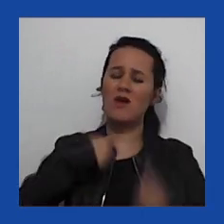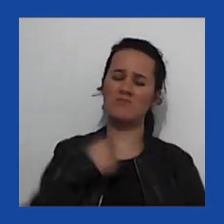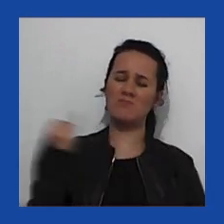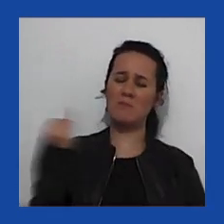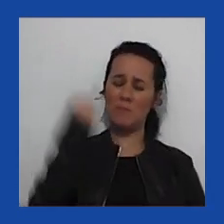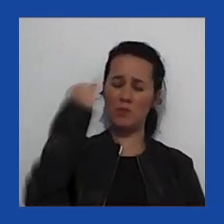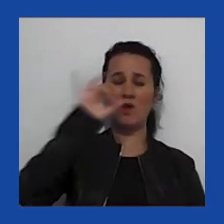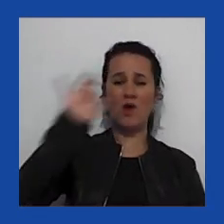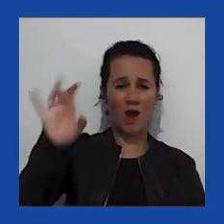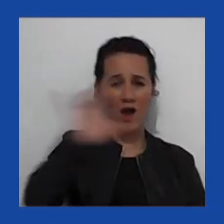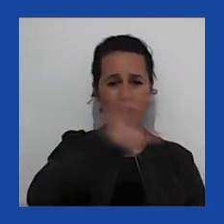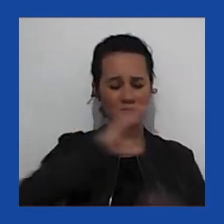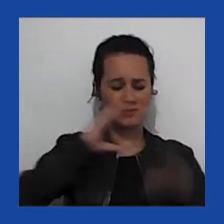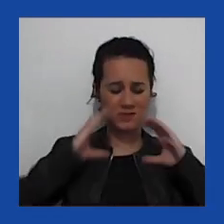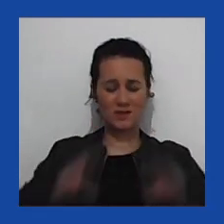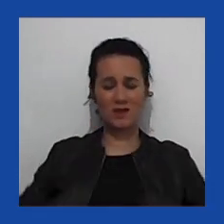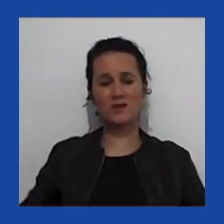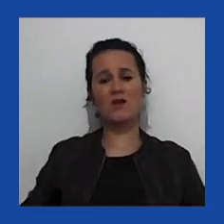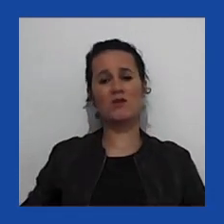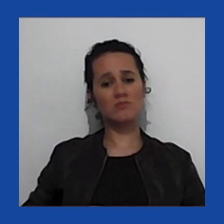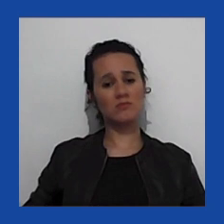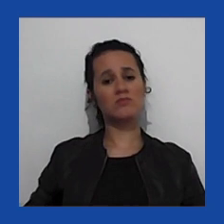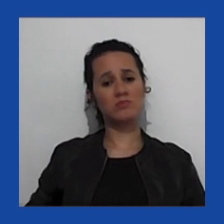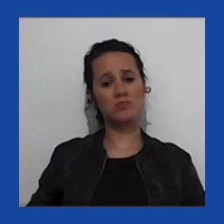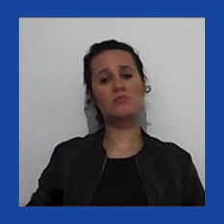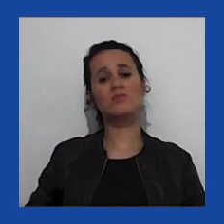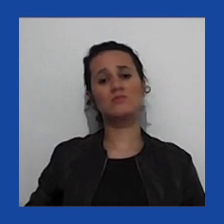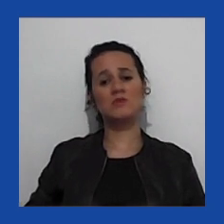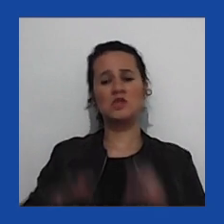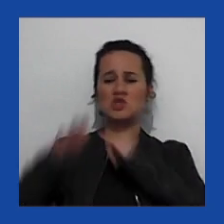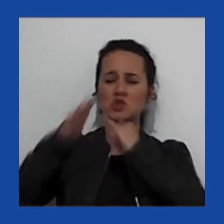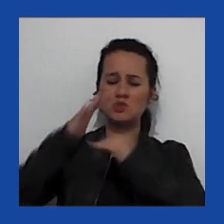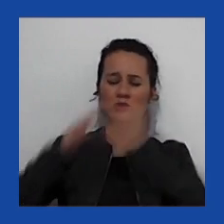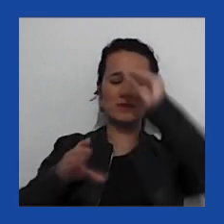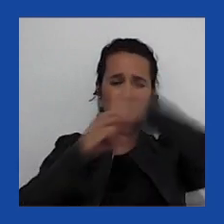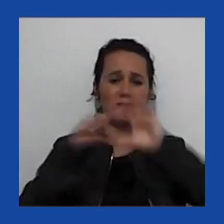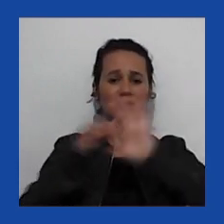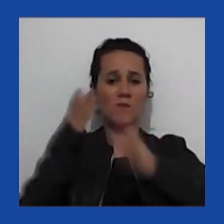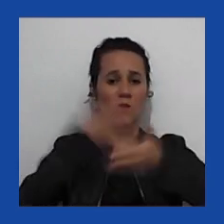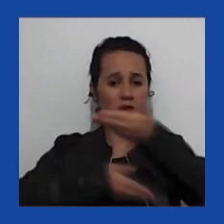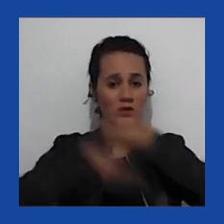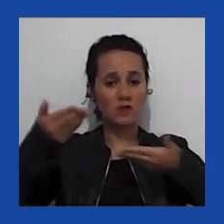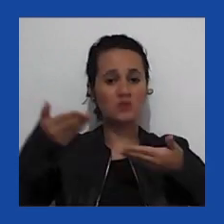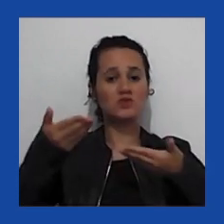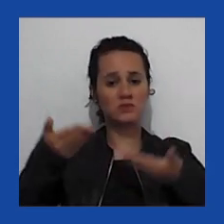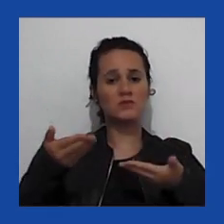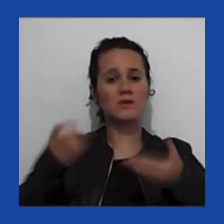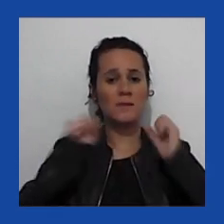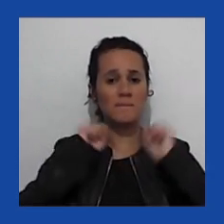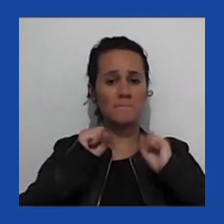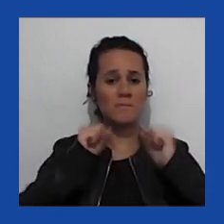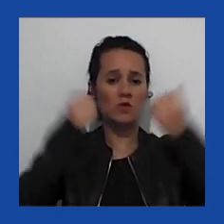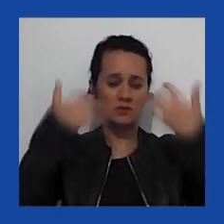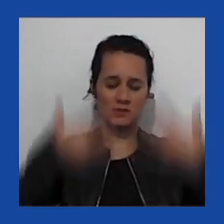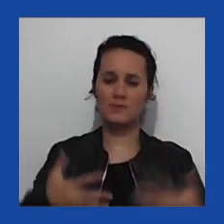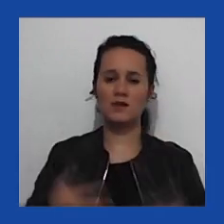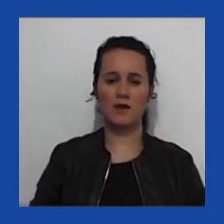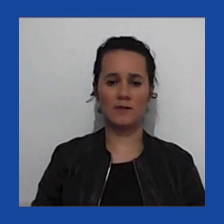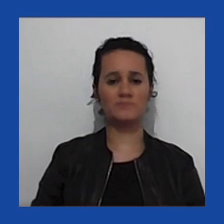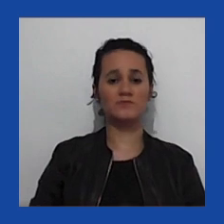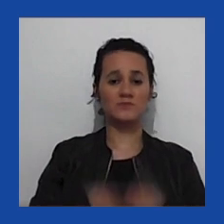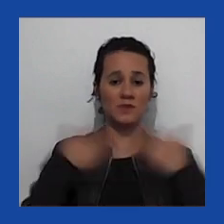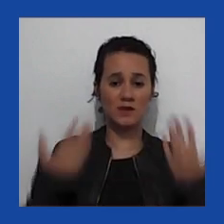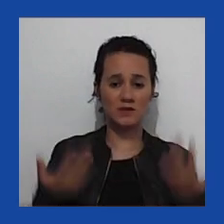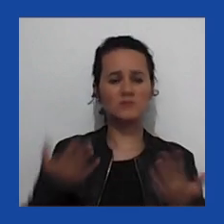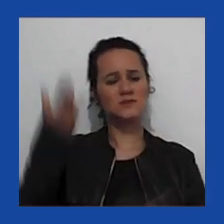cidadãos defendam as instituições democráticas. Podemos falar sobre isso no Q&A. Eu sei